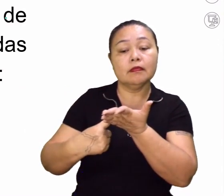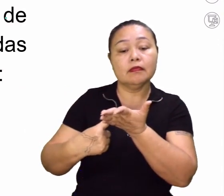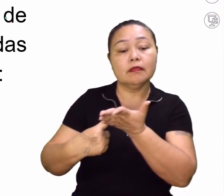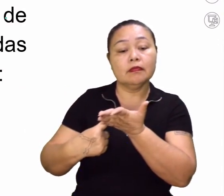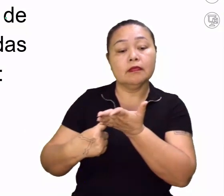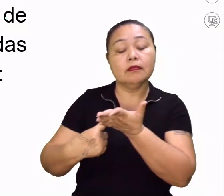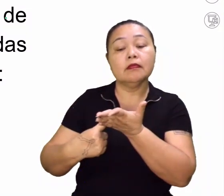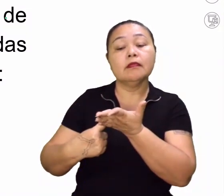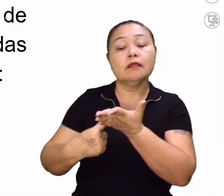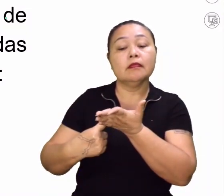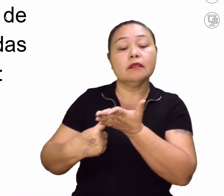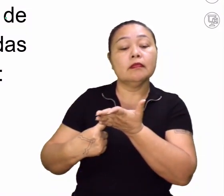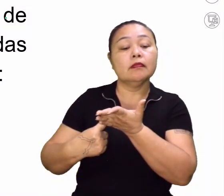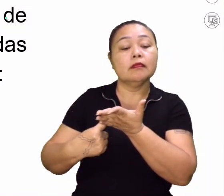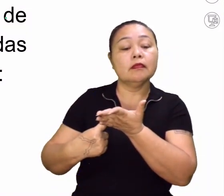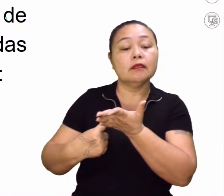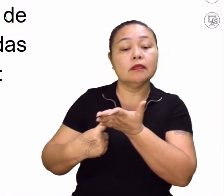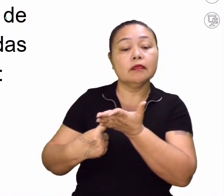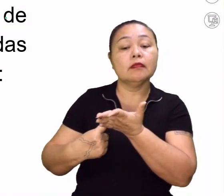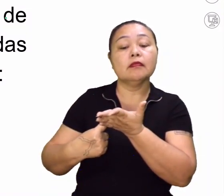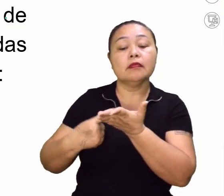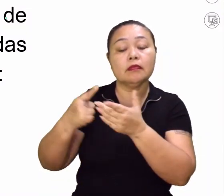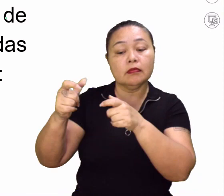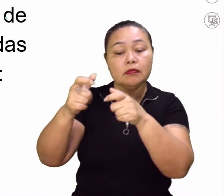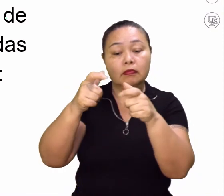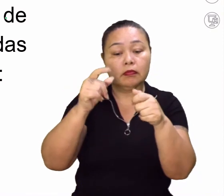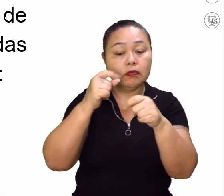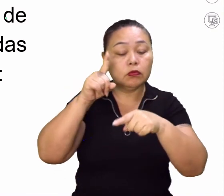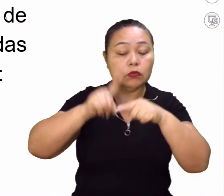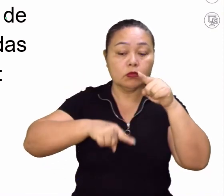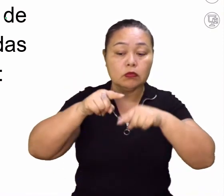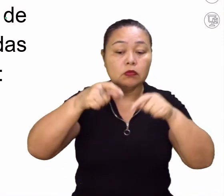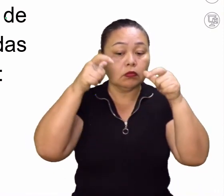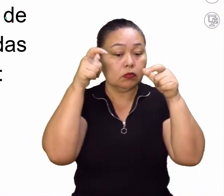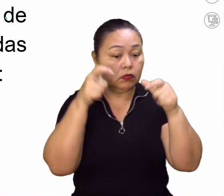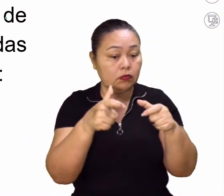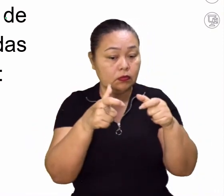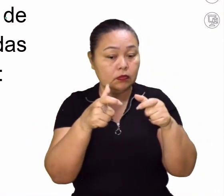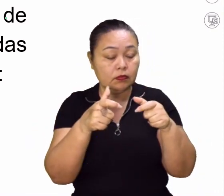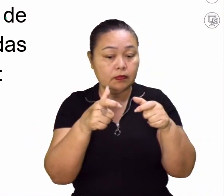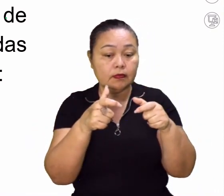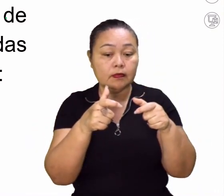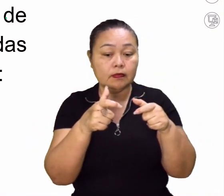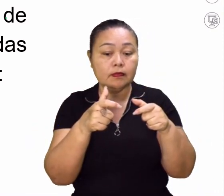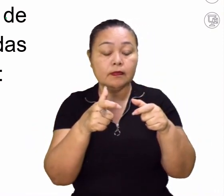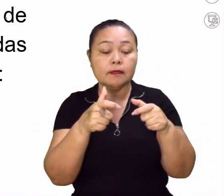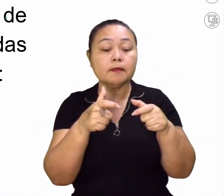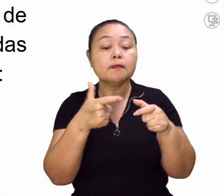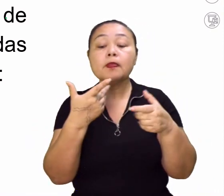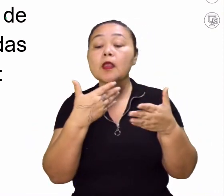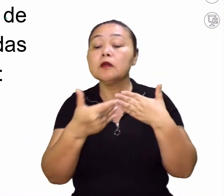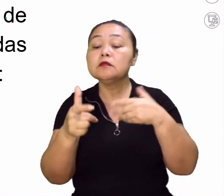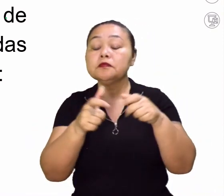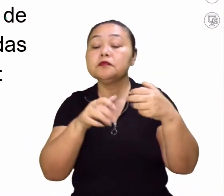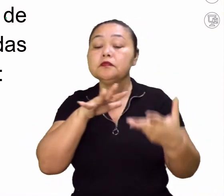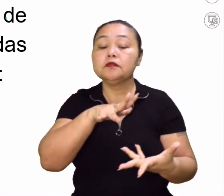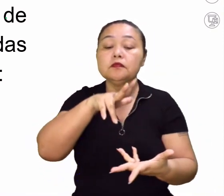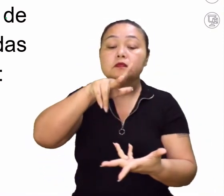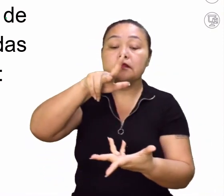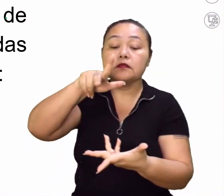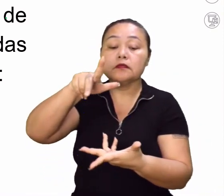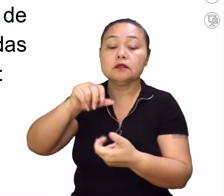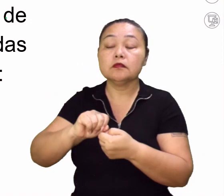questão aqui? Então, ao registrar a posição de qualquer lugar, como que eu vou localizar qualquer lugar da Terra?